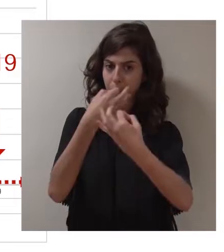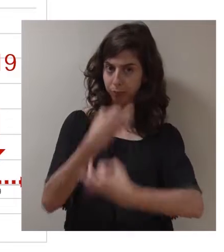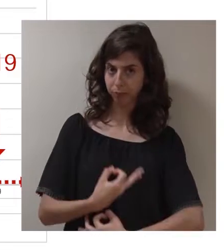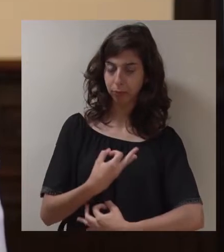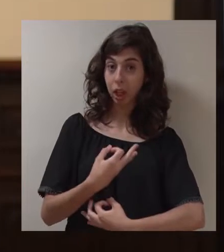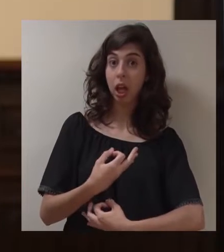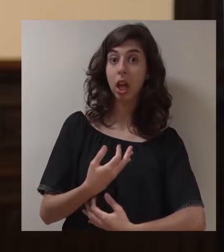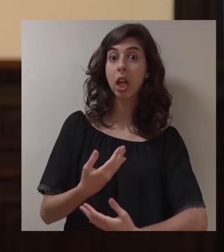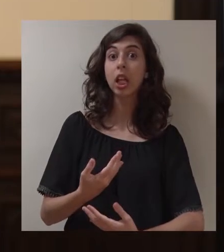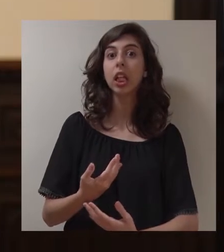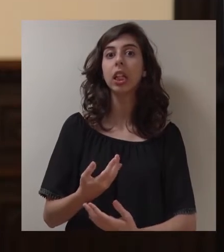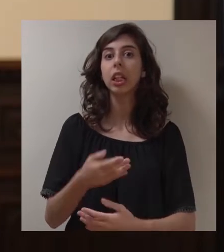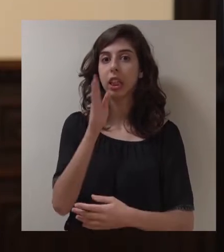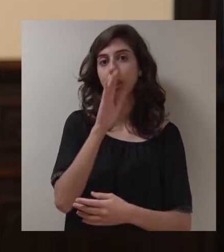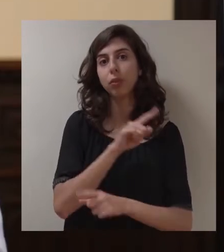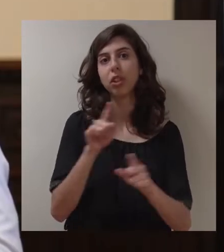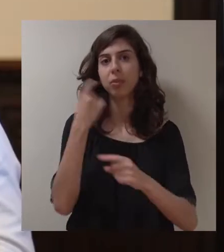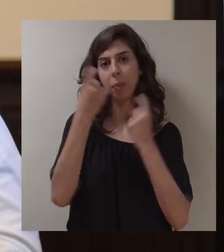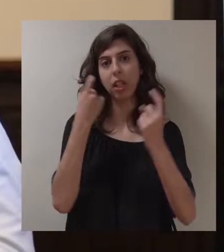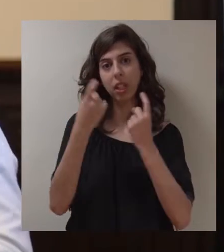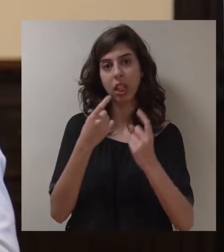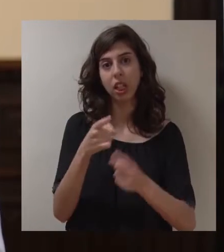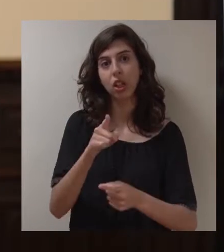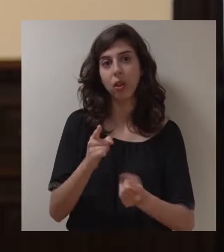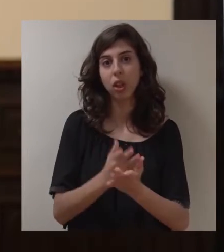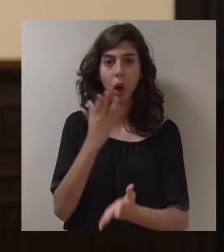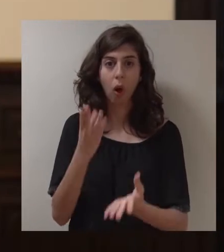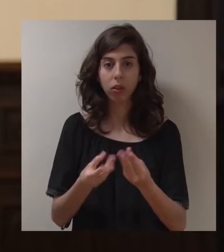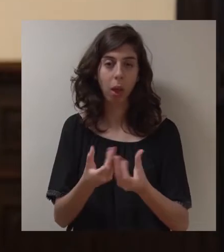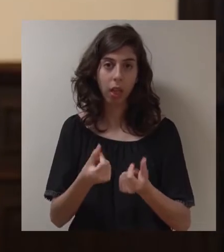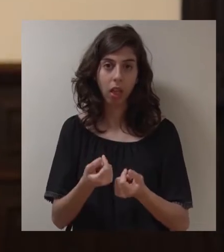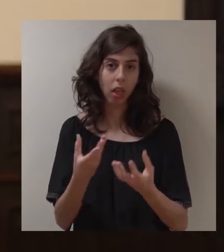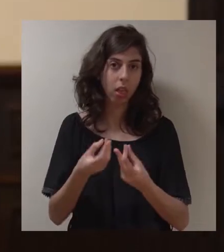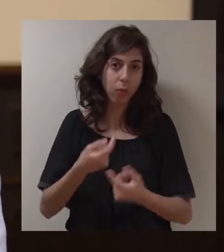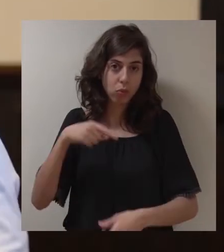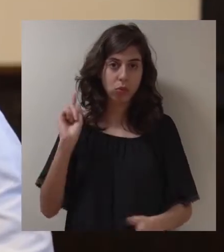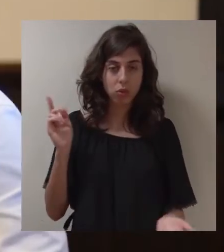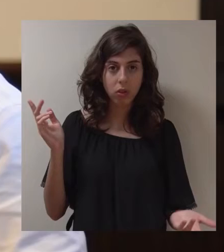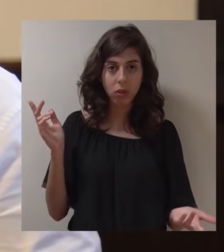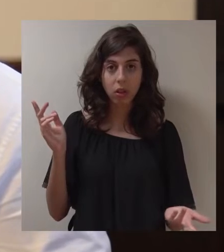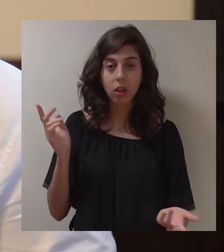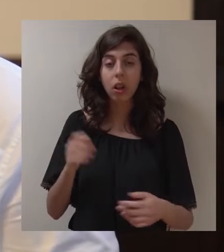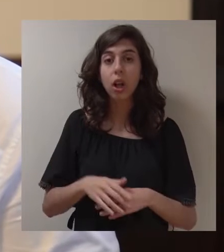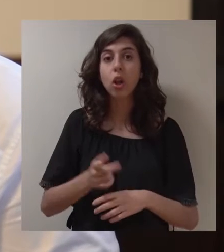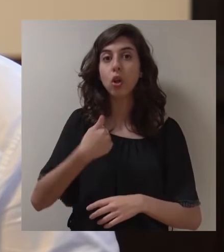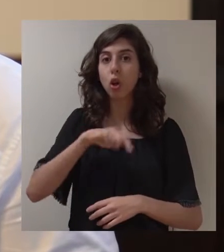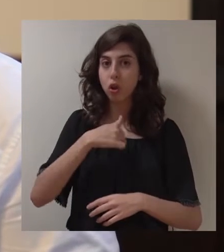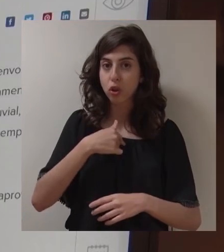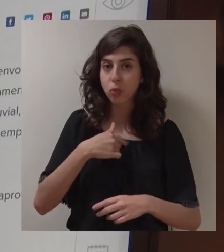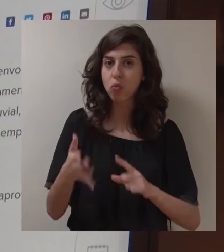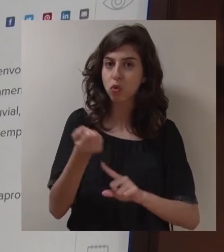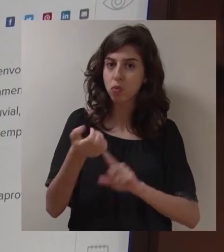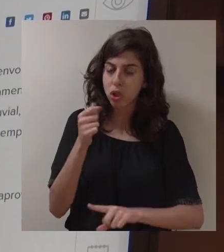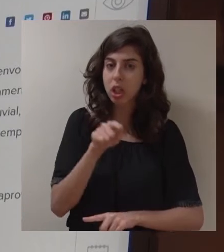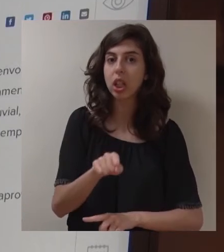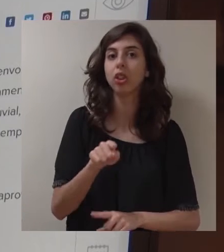Consolidámos a conta municipal. E se ainda que pensem que isso é uma mera questão contabilística, pois não é uma mera questão contabilística.